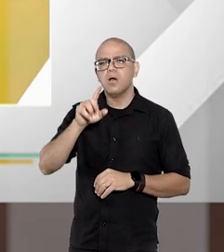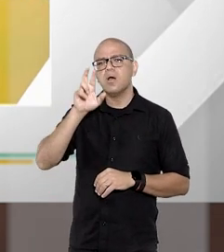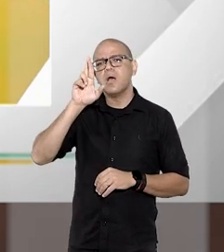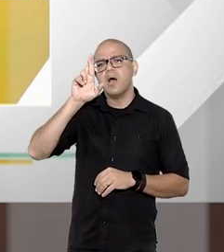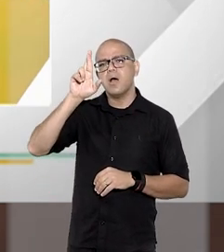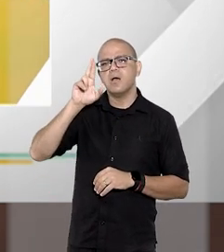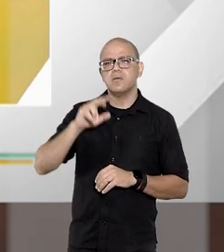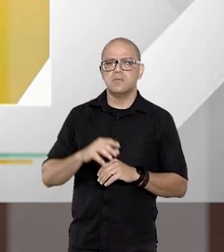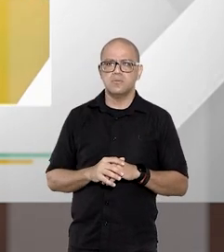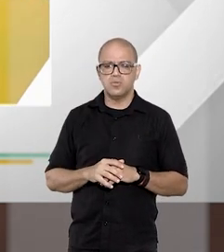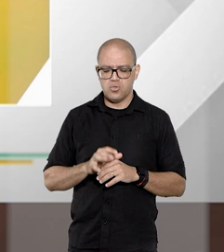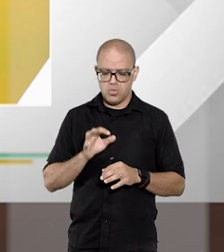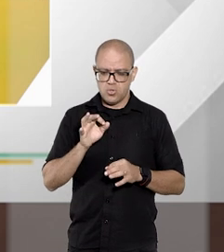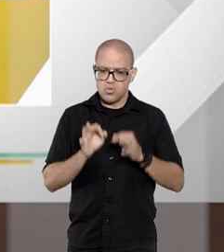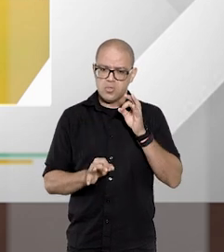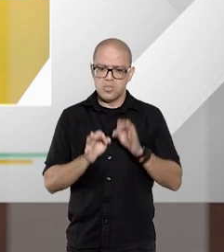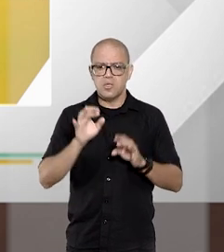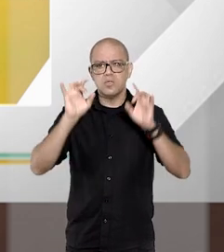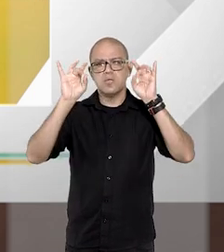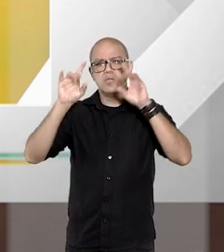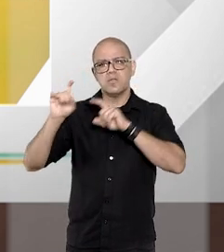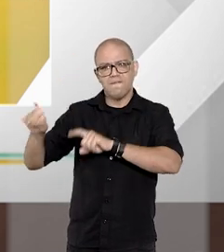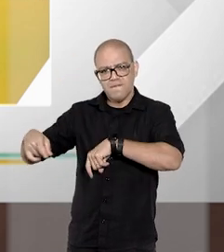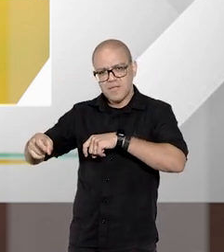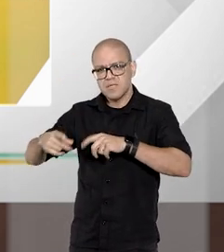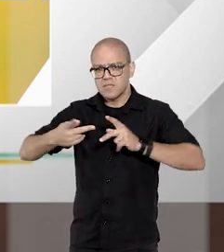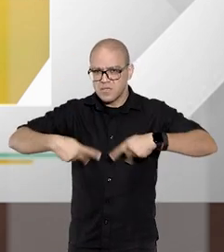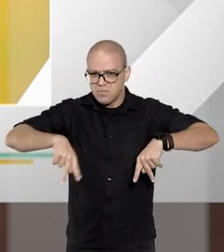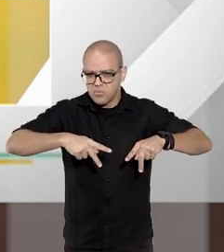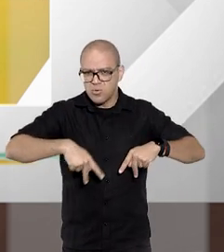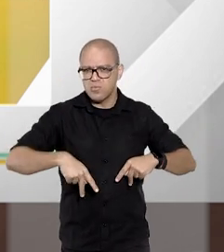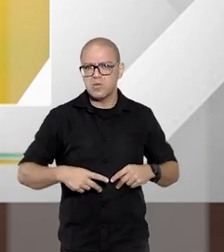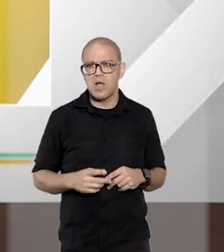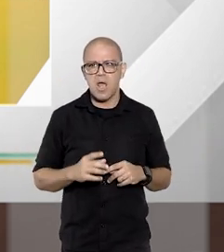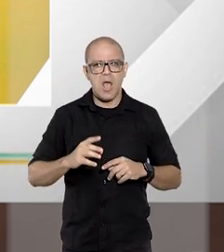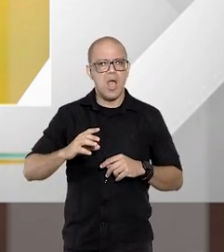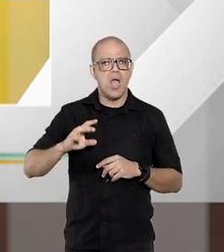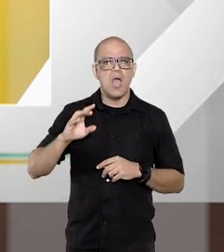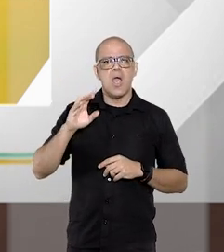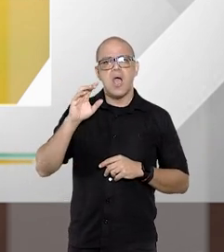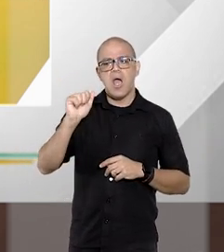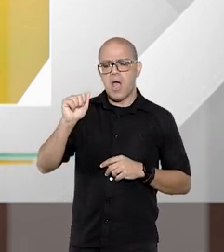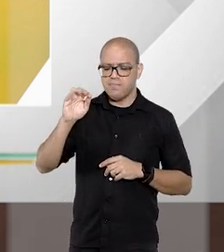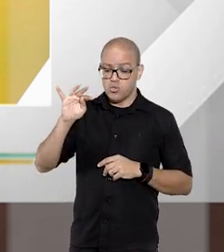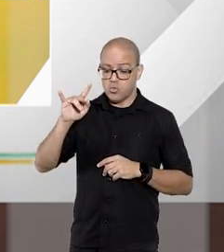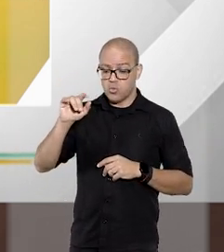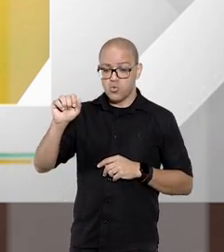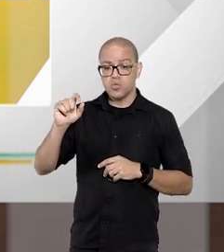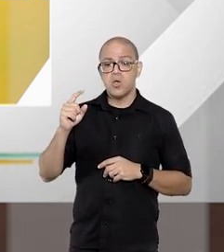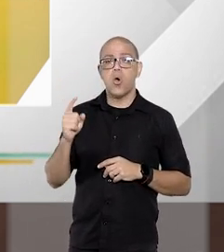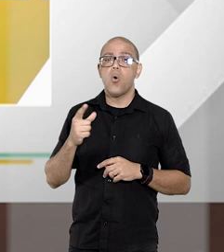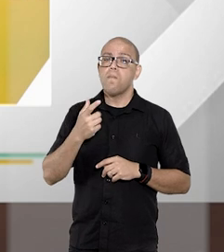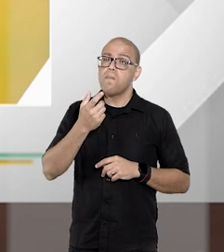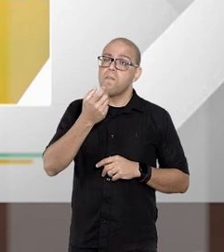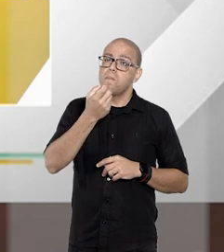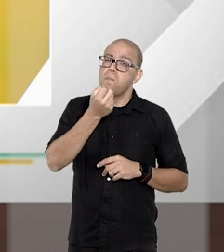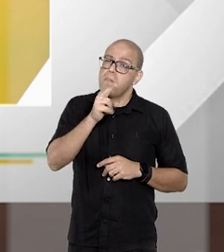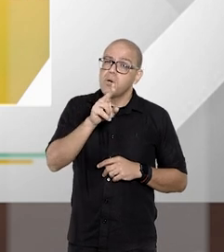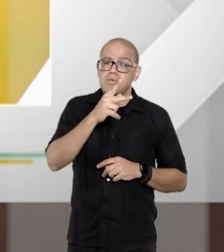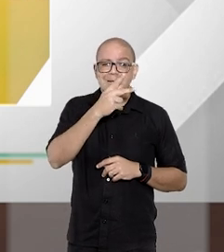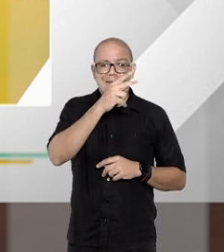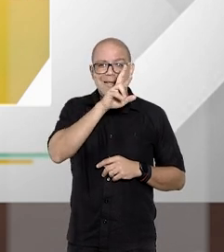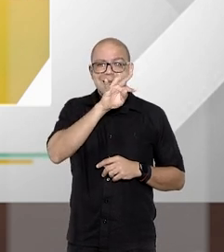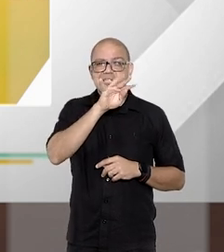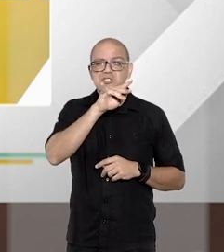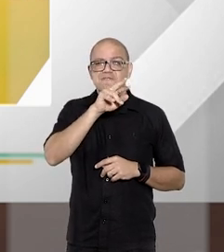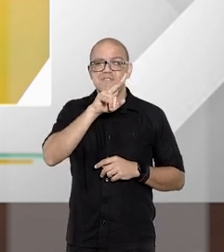a competência do Juizado Especial da Fazenda Pública ela é absoluta ou pode ser relativizada o